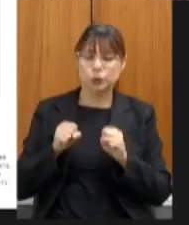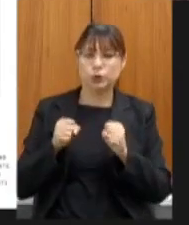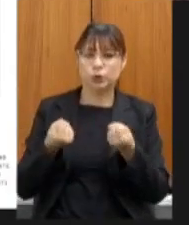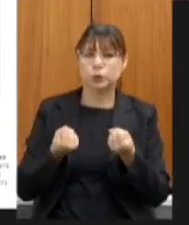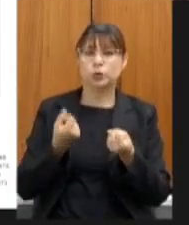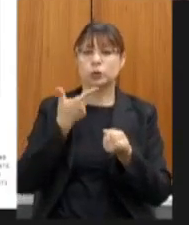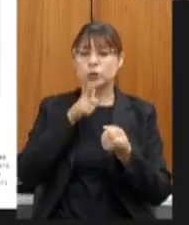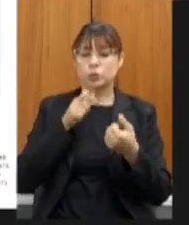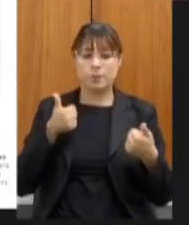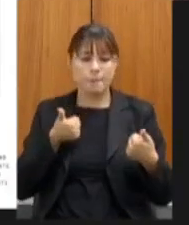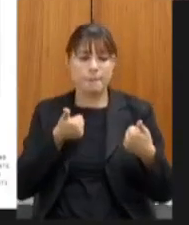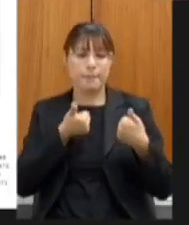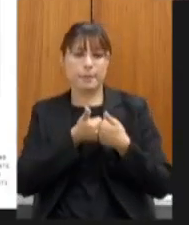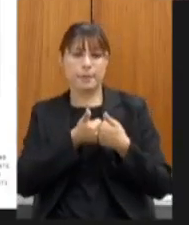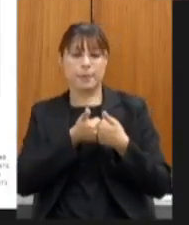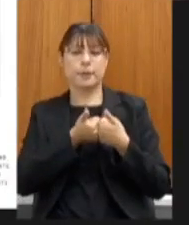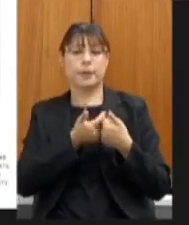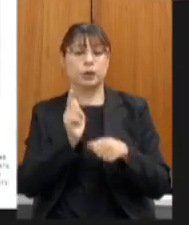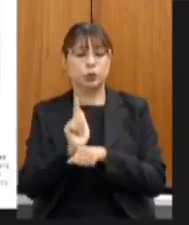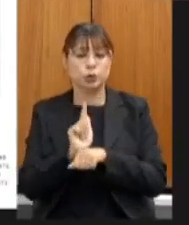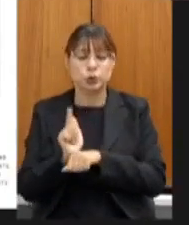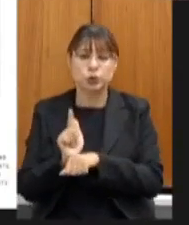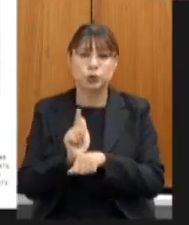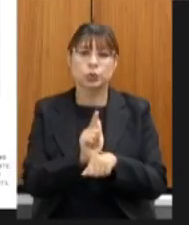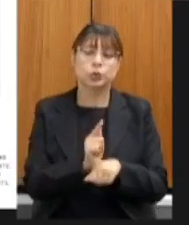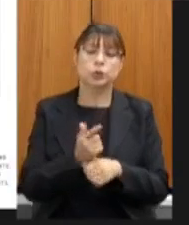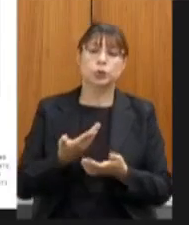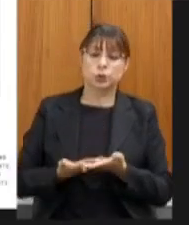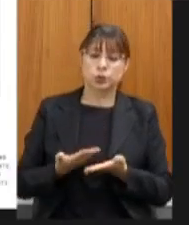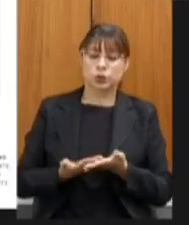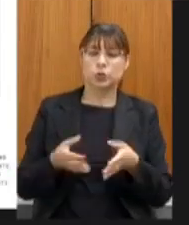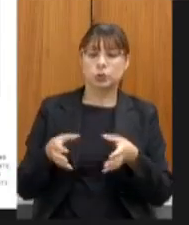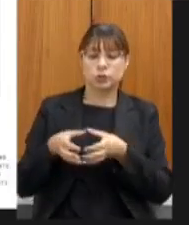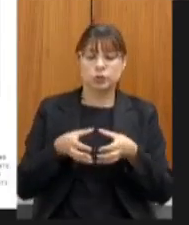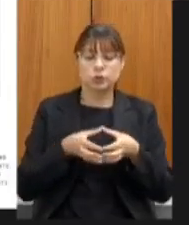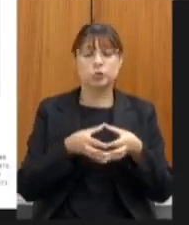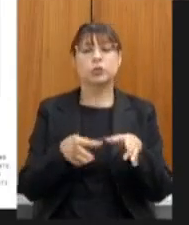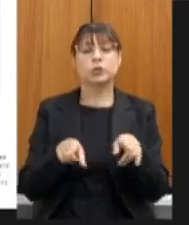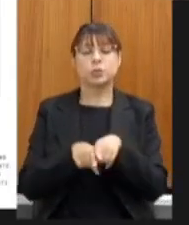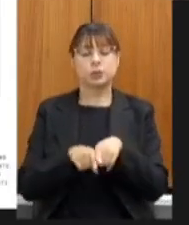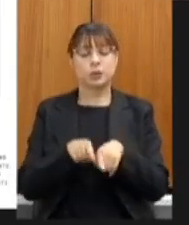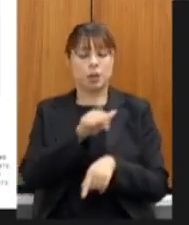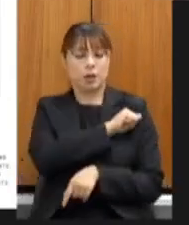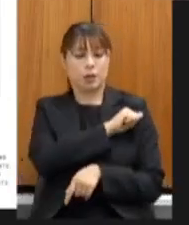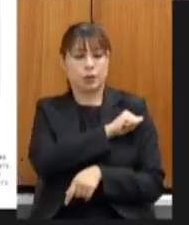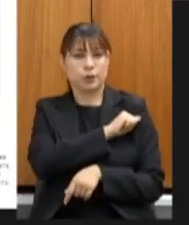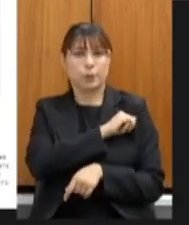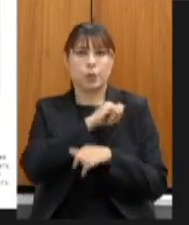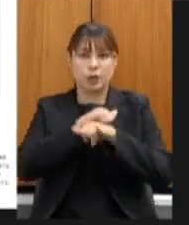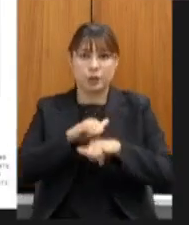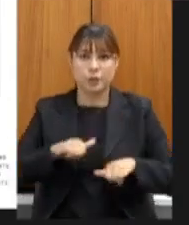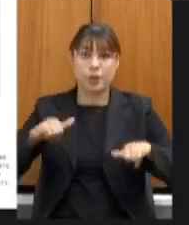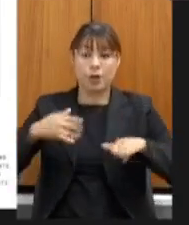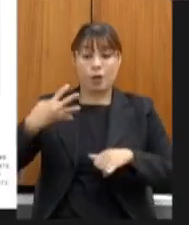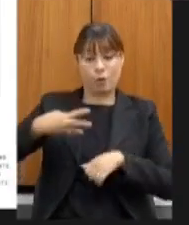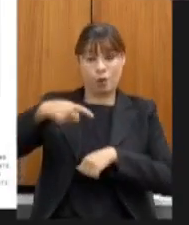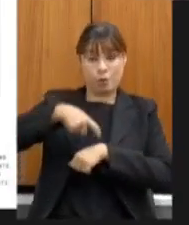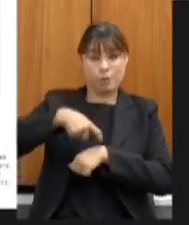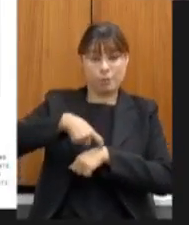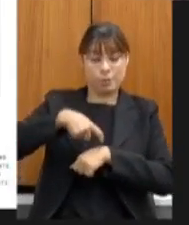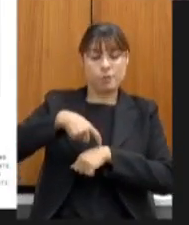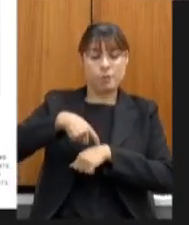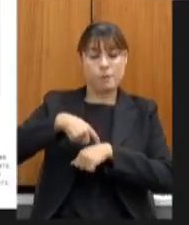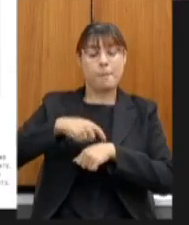estar sempre perto de cada um desses gestores escolares das equipes e dos alunos o anúncio da quarta etapa do Mãos à Obra na escola